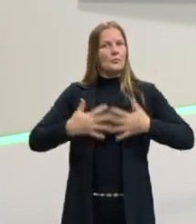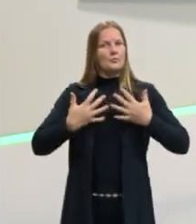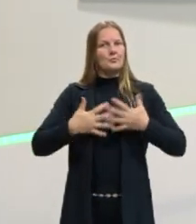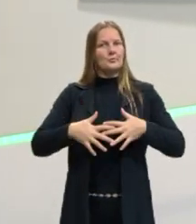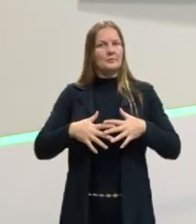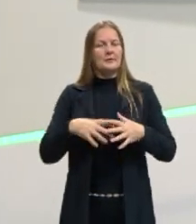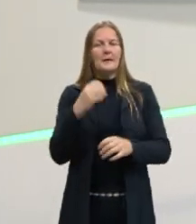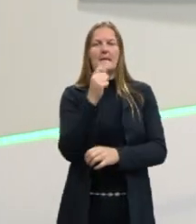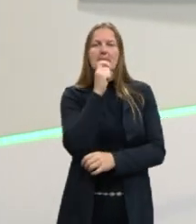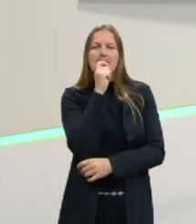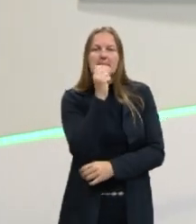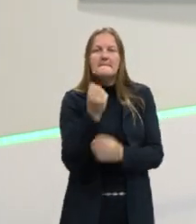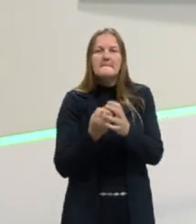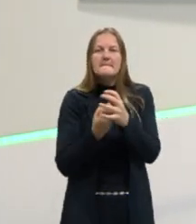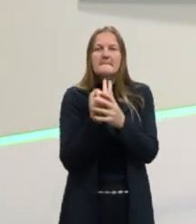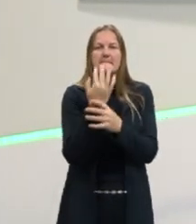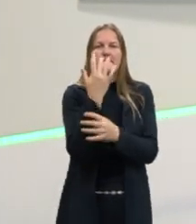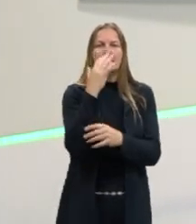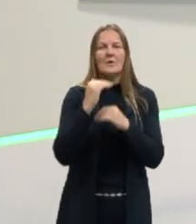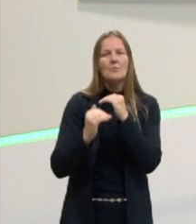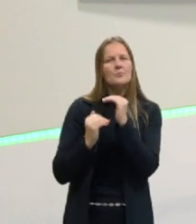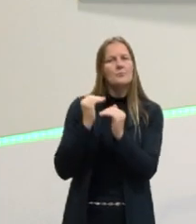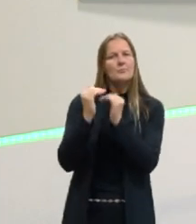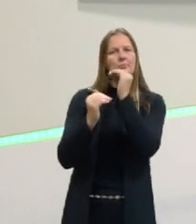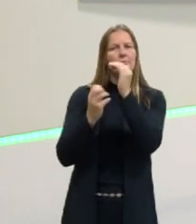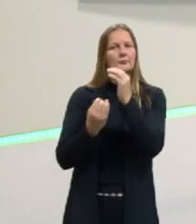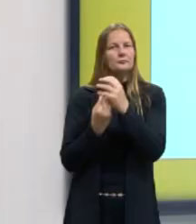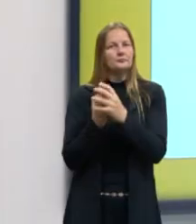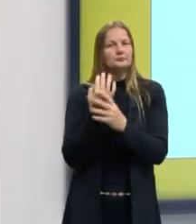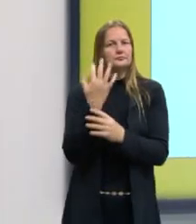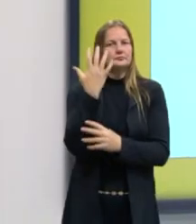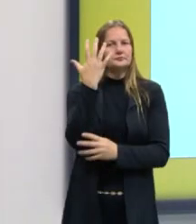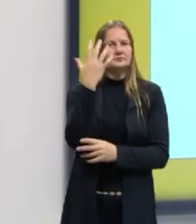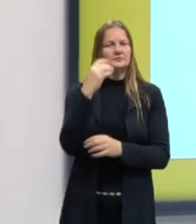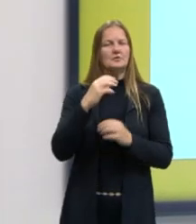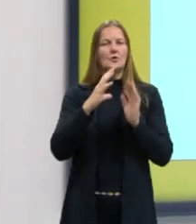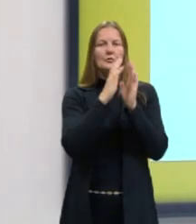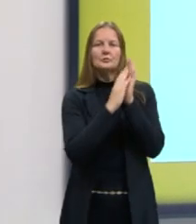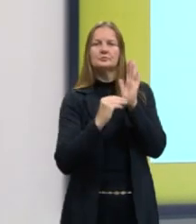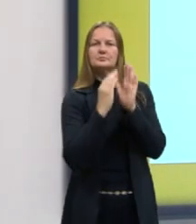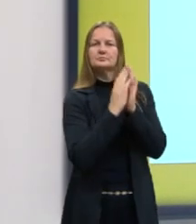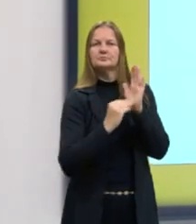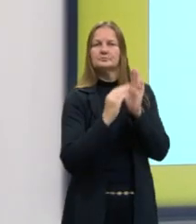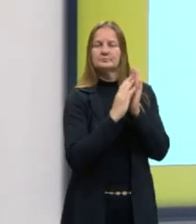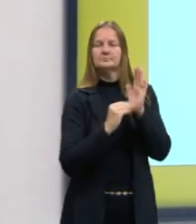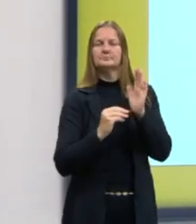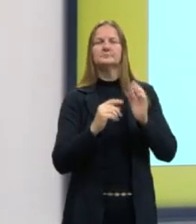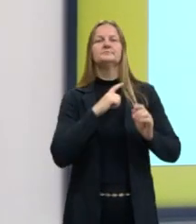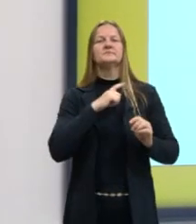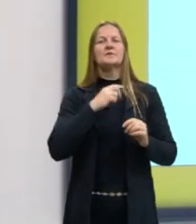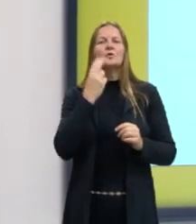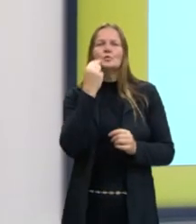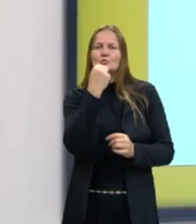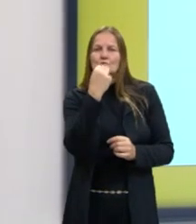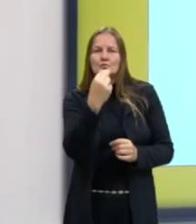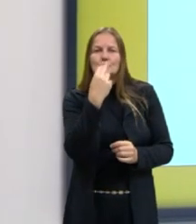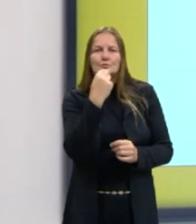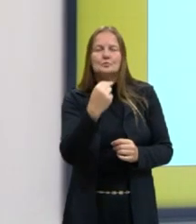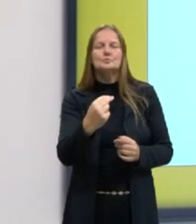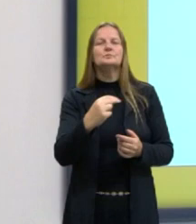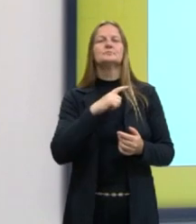planta, o desenvolvimento, a reprodução, nutrição,